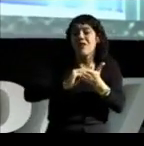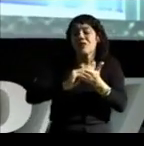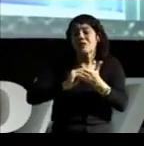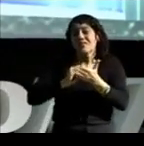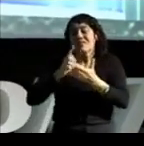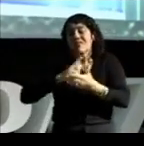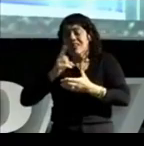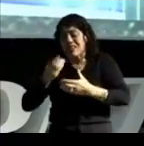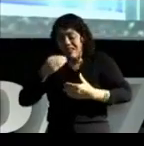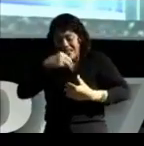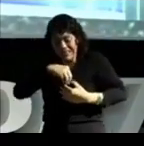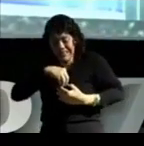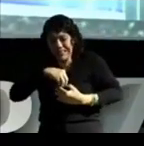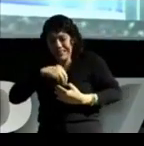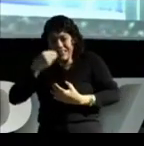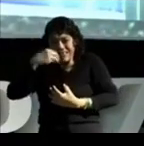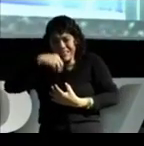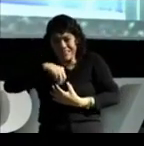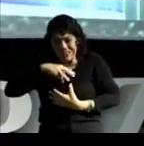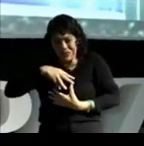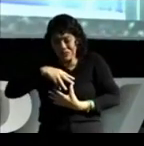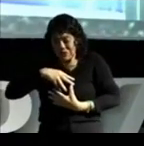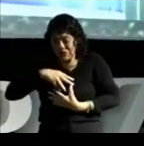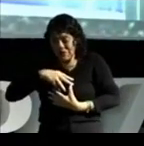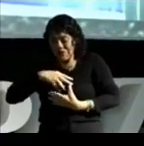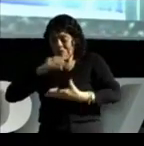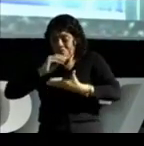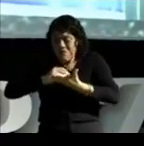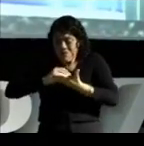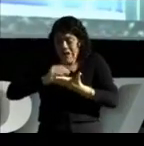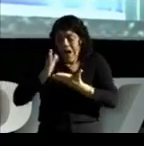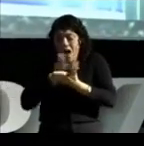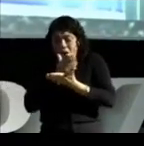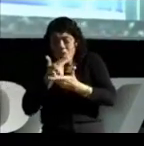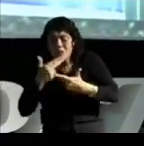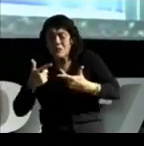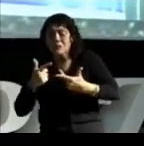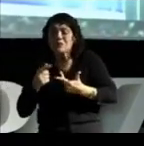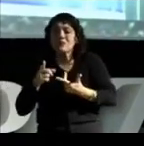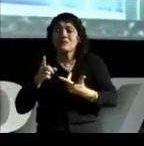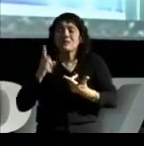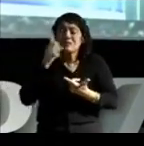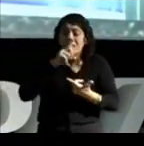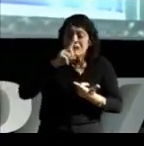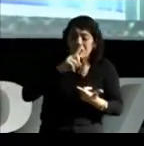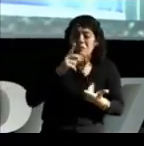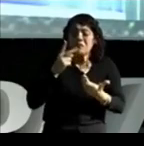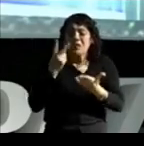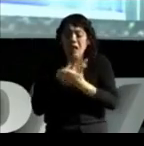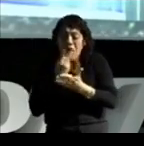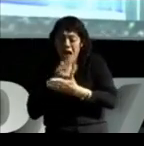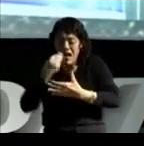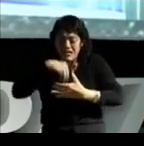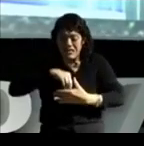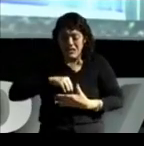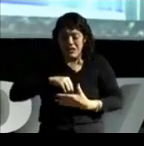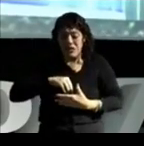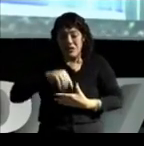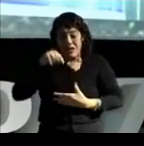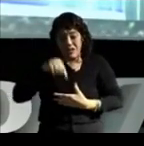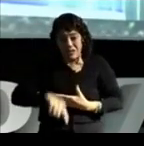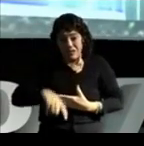Ainda não encontramos o ponto de equilíbrio entre aquilo que precisamos da terra